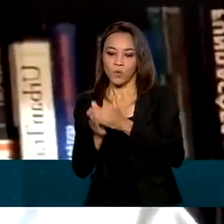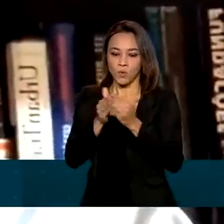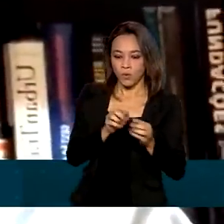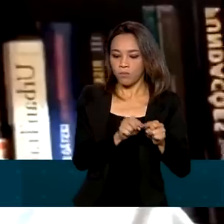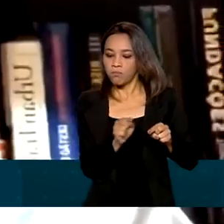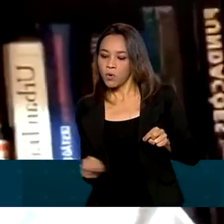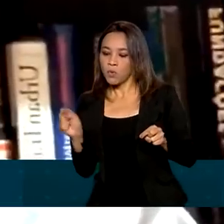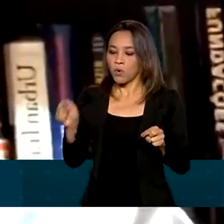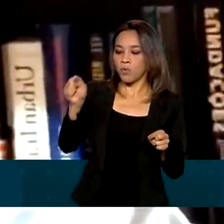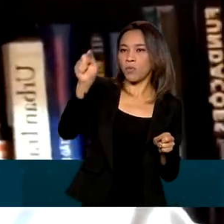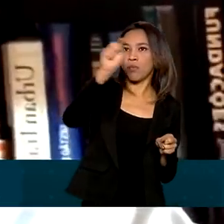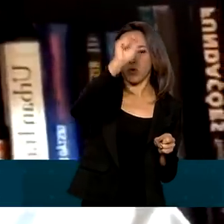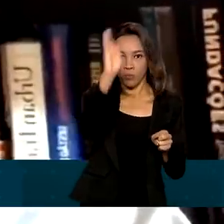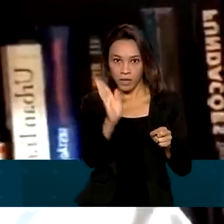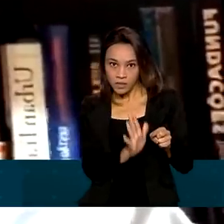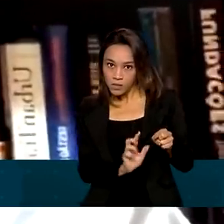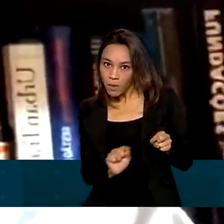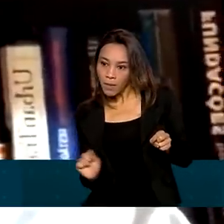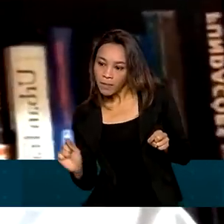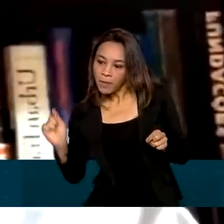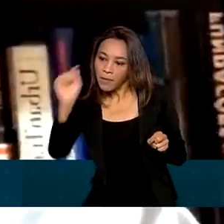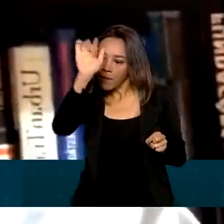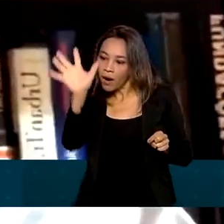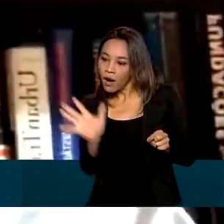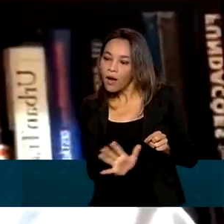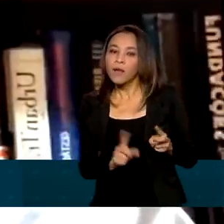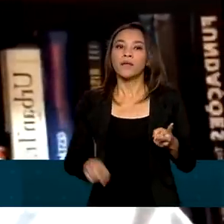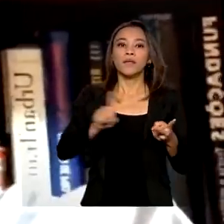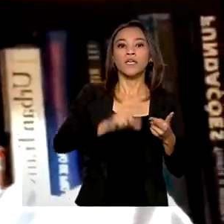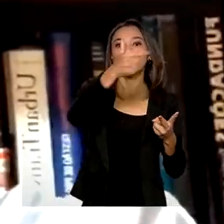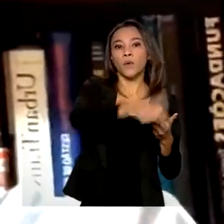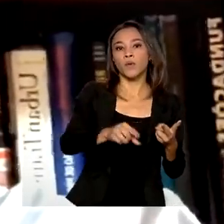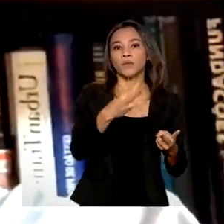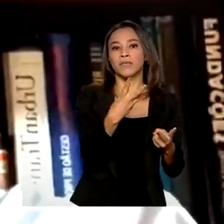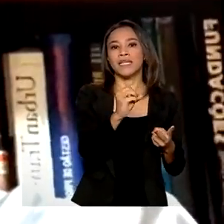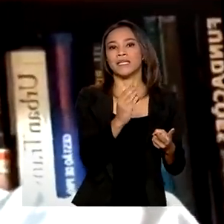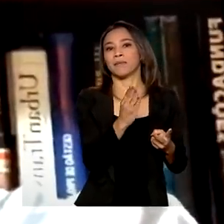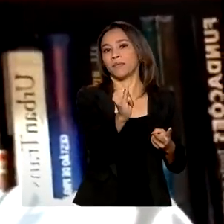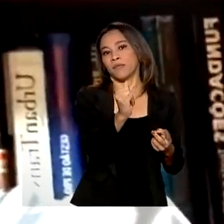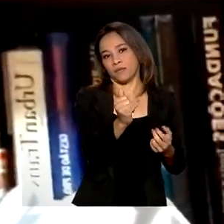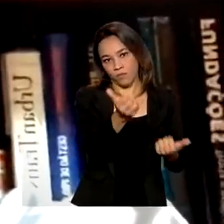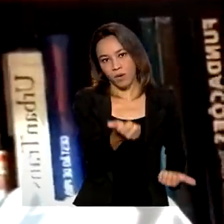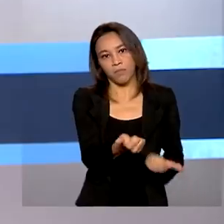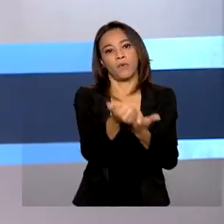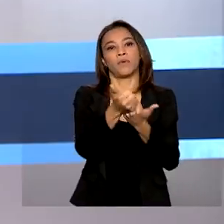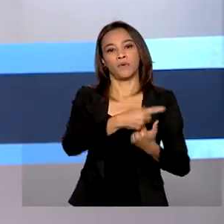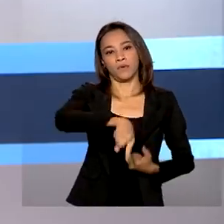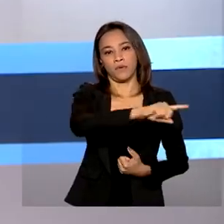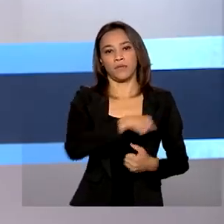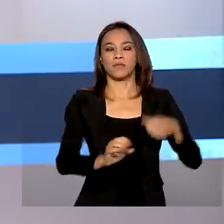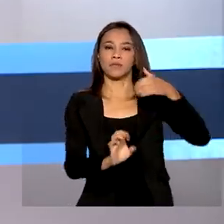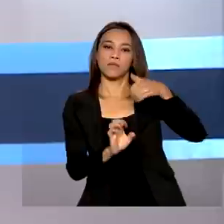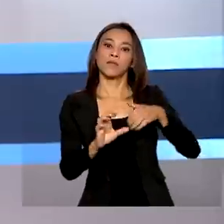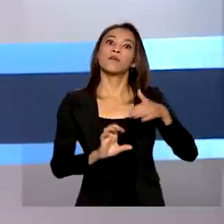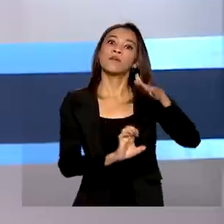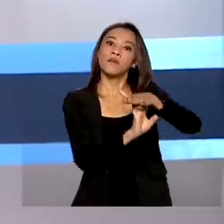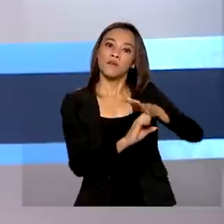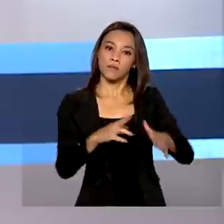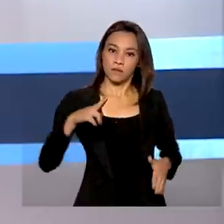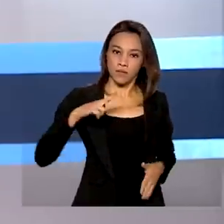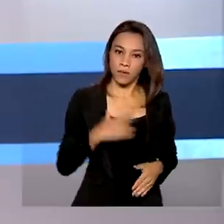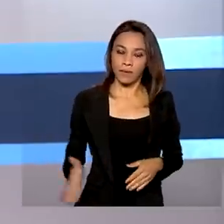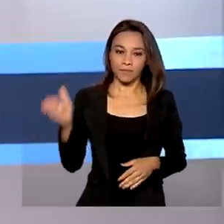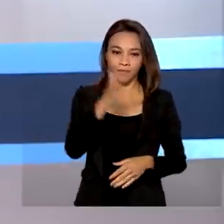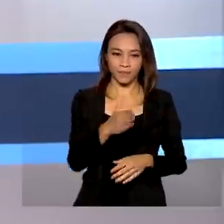ferroviário que já contratou com a iniciativa privada cerca de 30 bilhões de reais de investimento. O entrevistado da